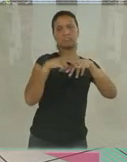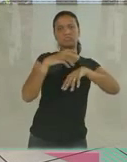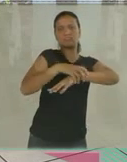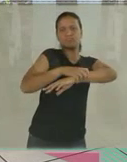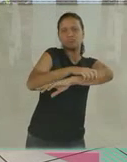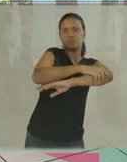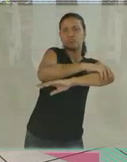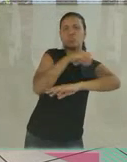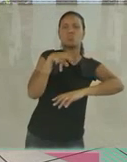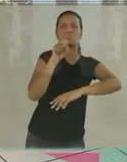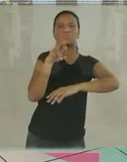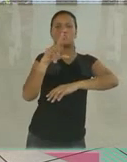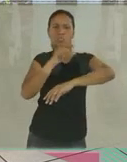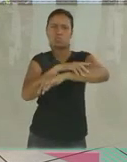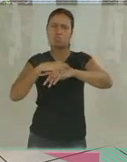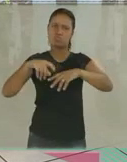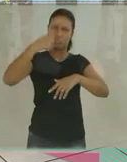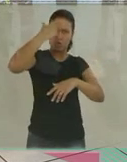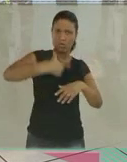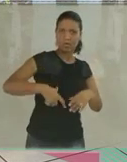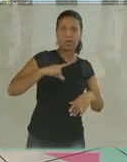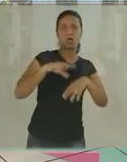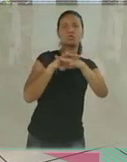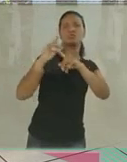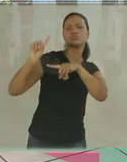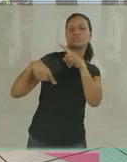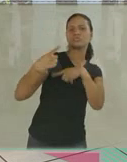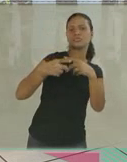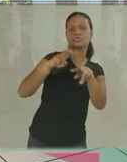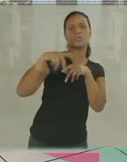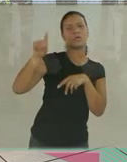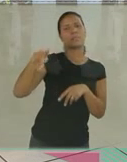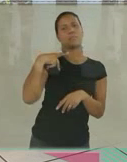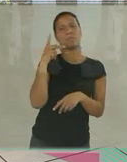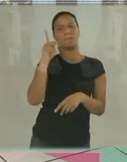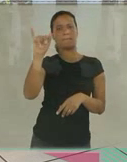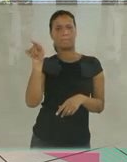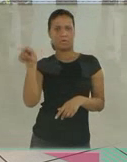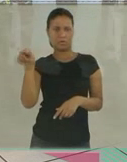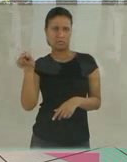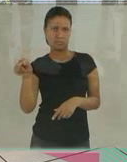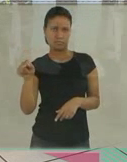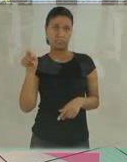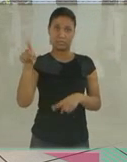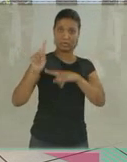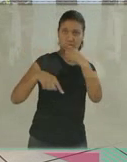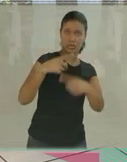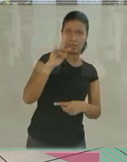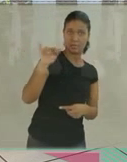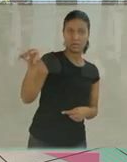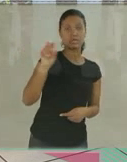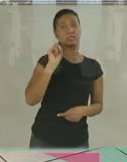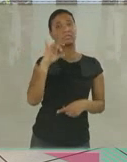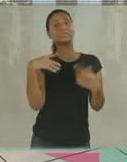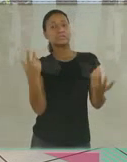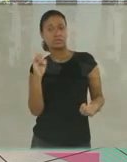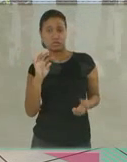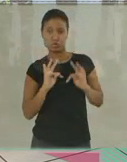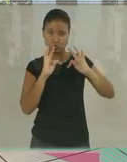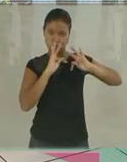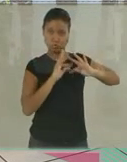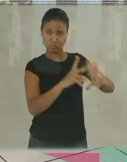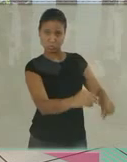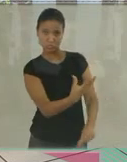atinge toda a musculatória do meu corpo. E ela é uma doença genética. Ela veio por conta da